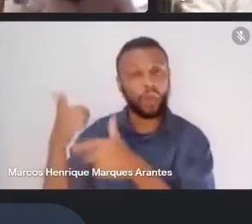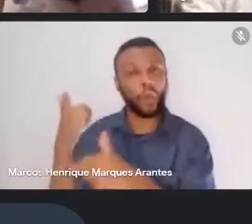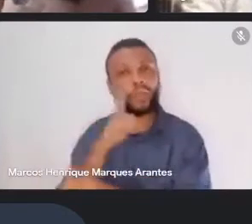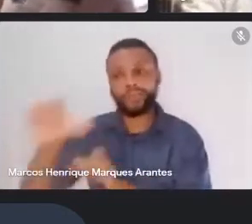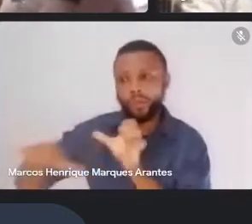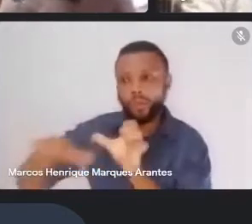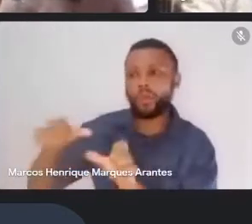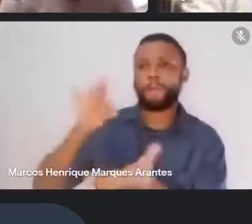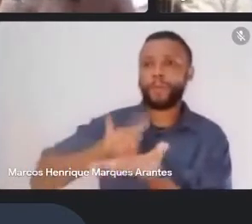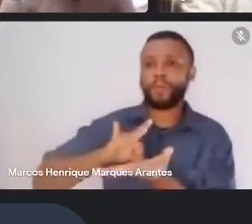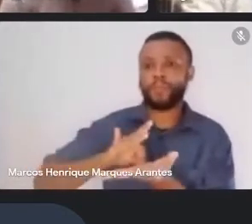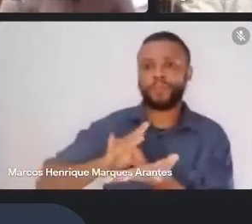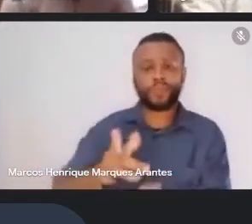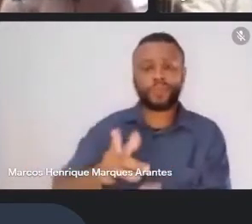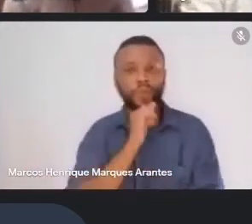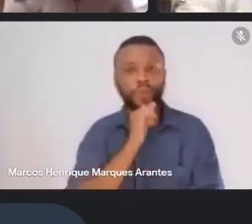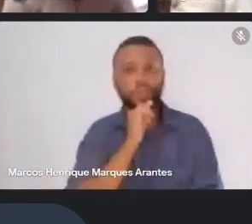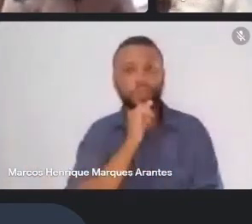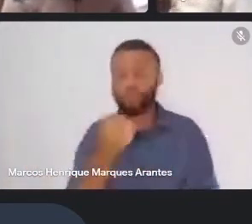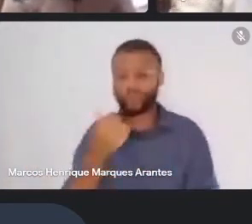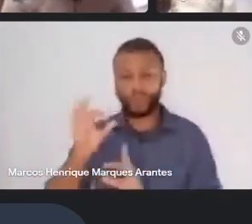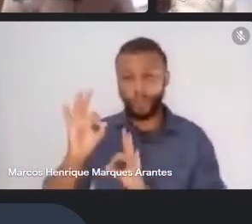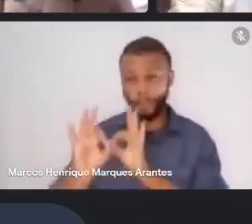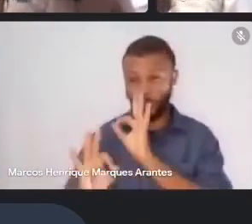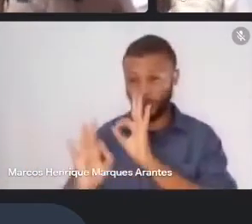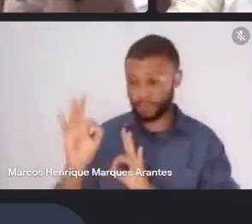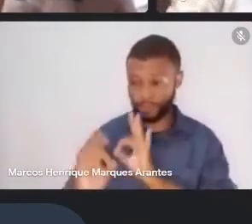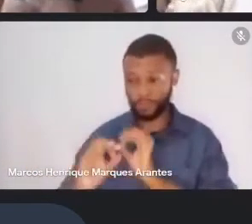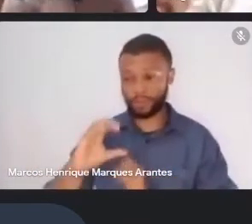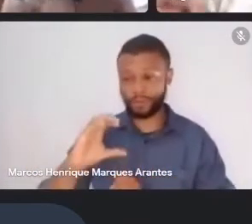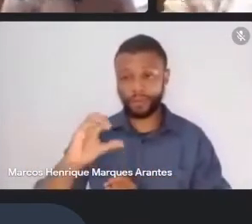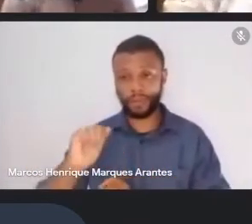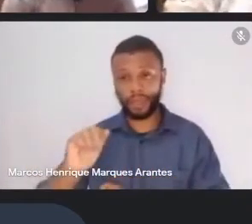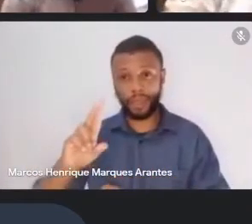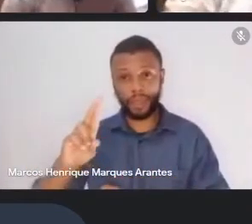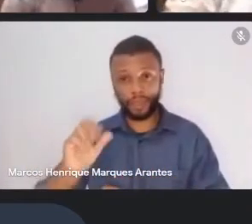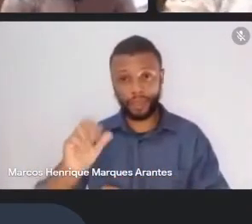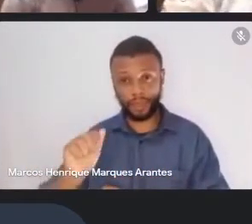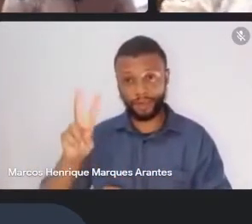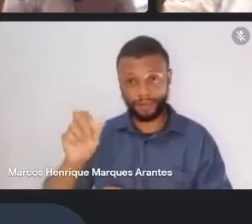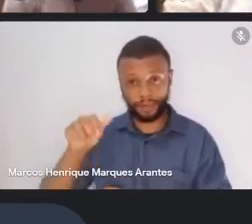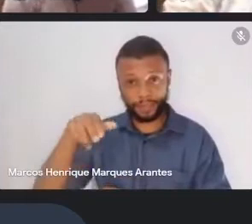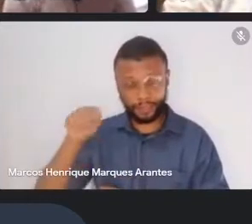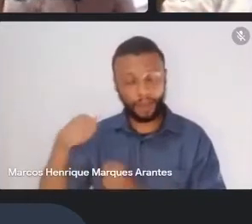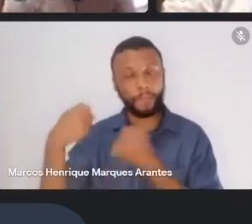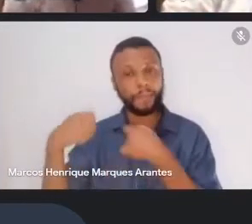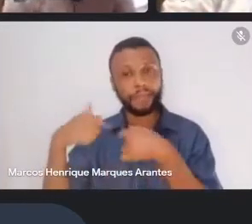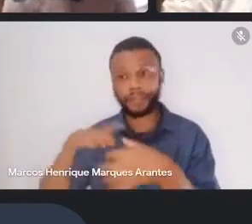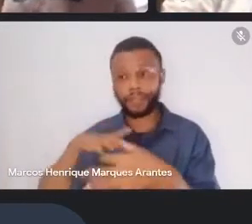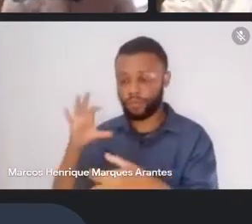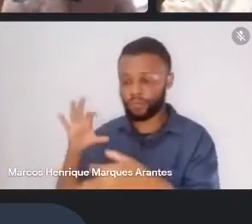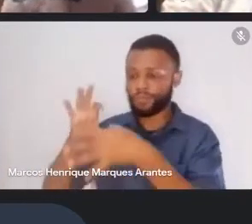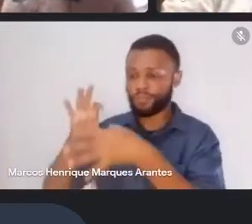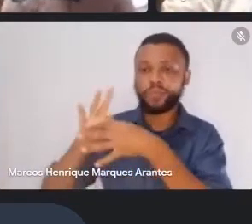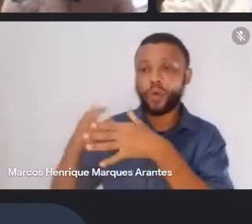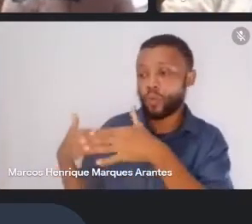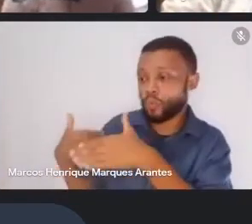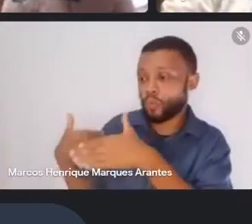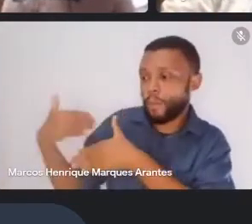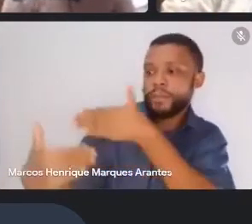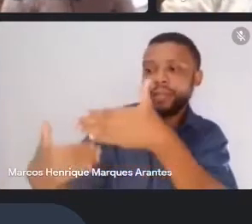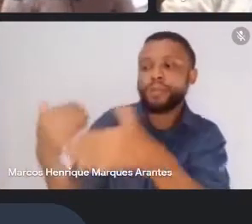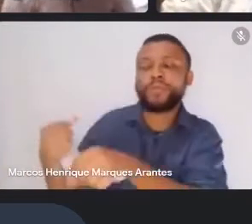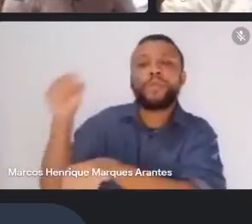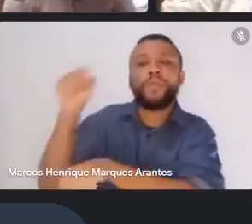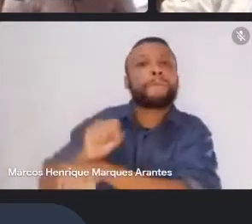por exemplo, as caravanas têm que entrar rapidamente num processo que não pare. Eu